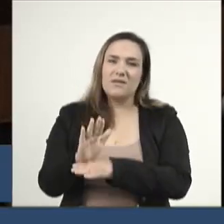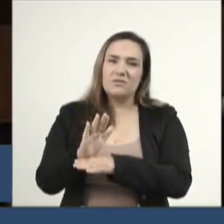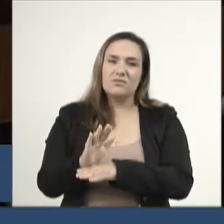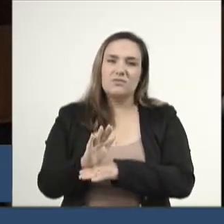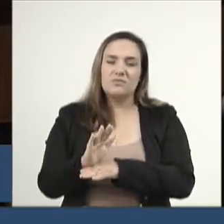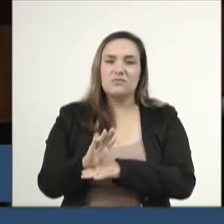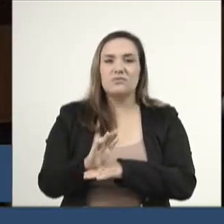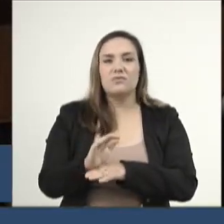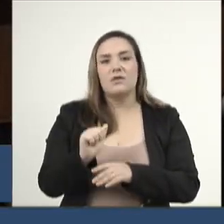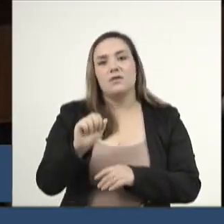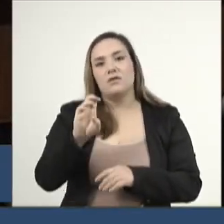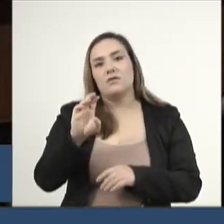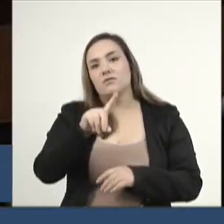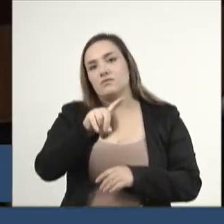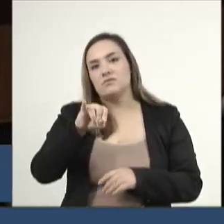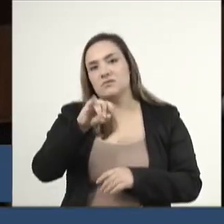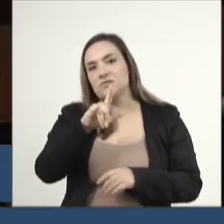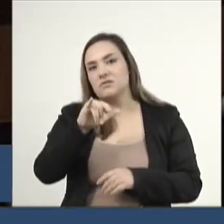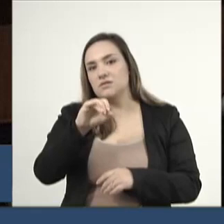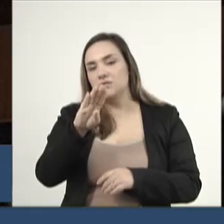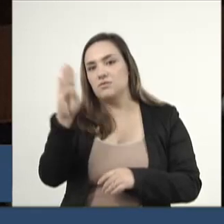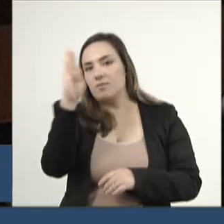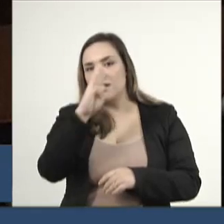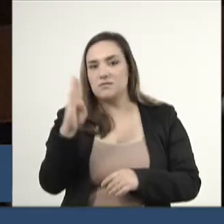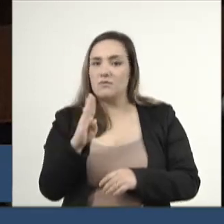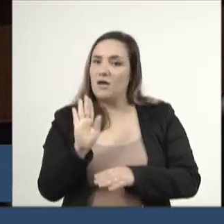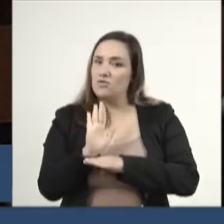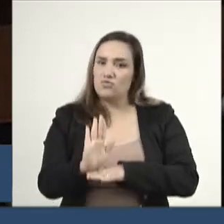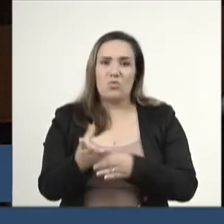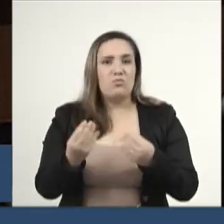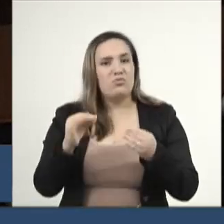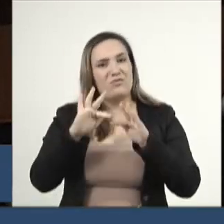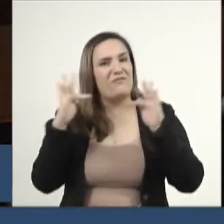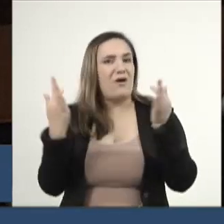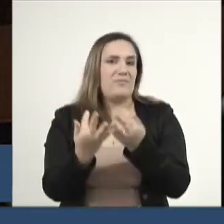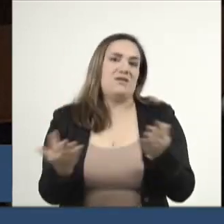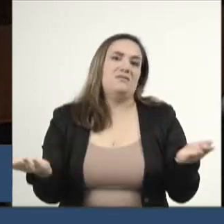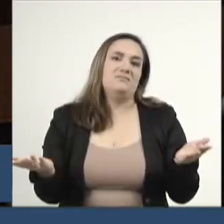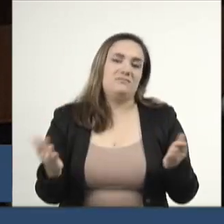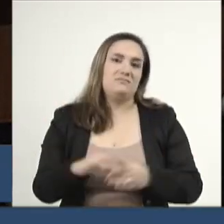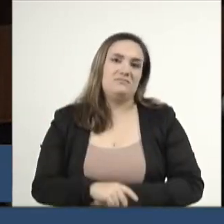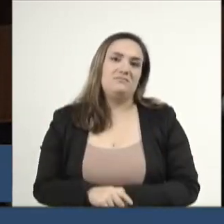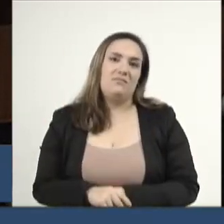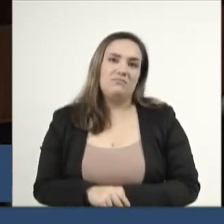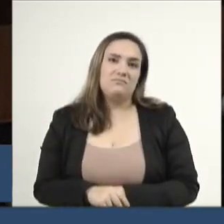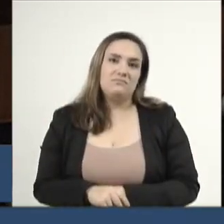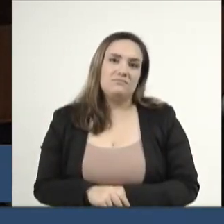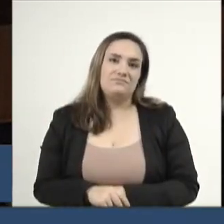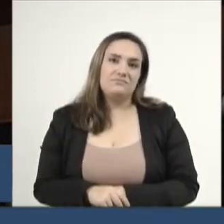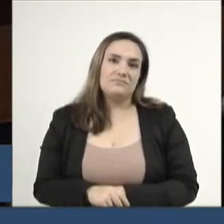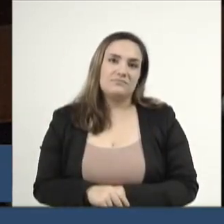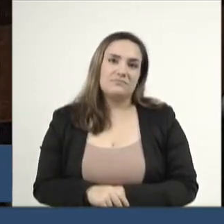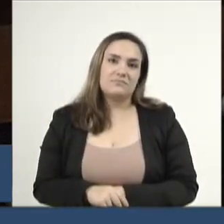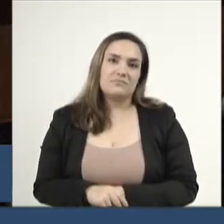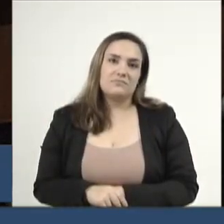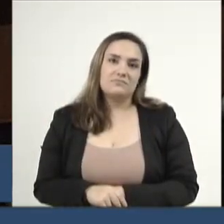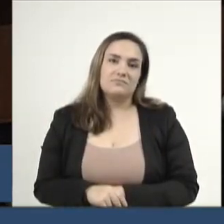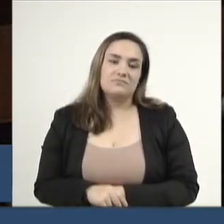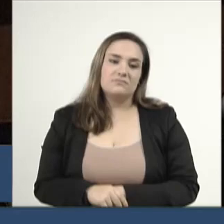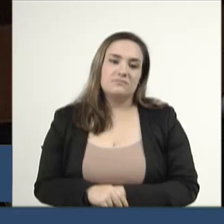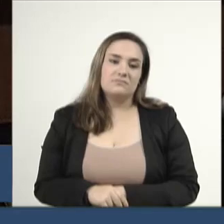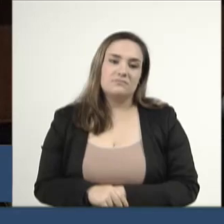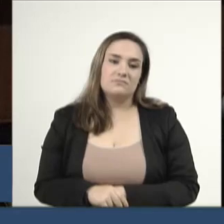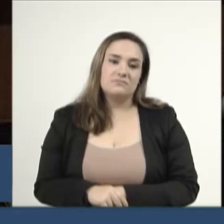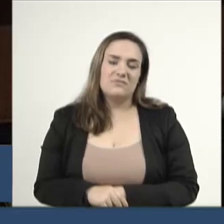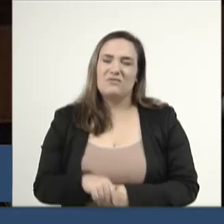que ajudou muitas, muitas, muitas famílias. V. Exª acha